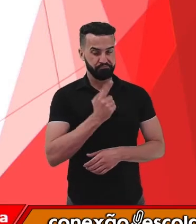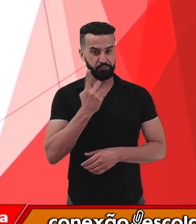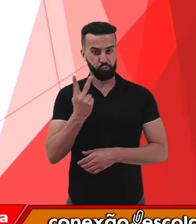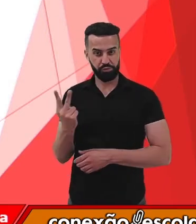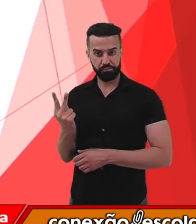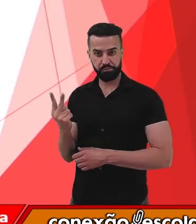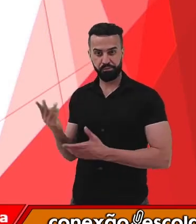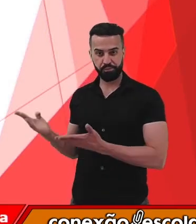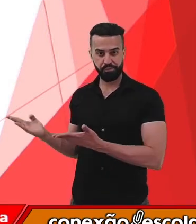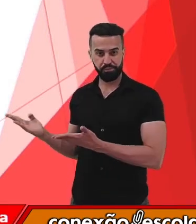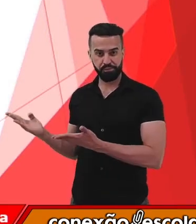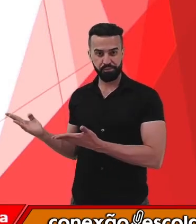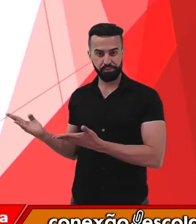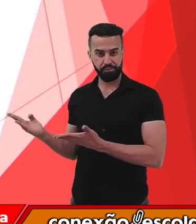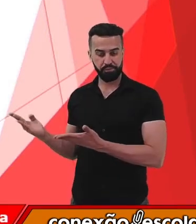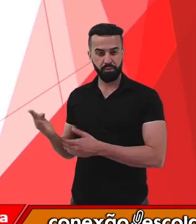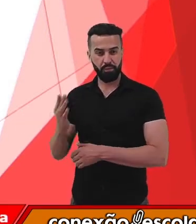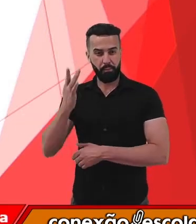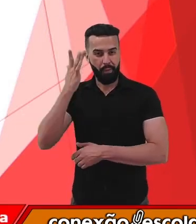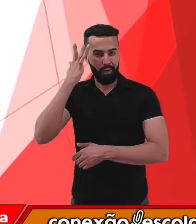Agora, um dia depois.